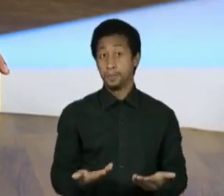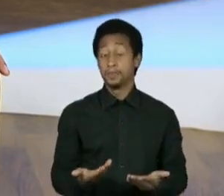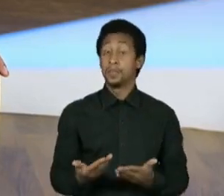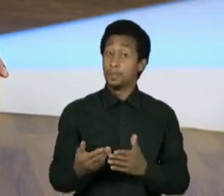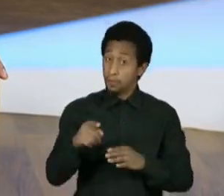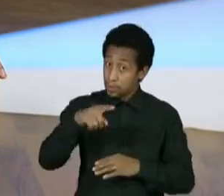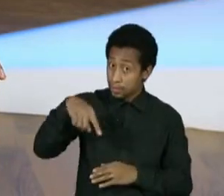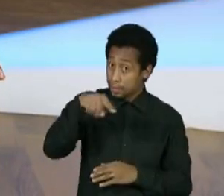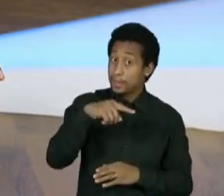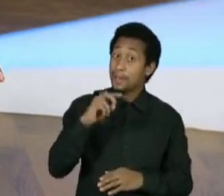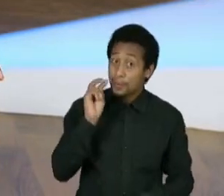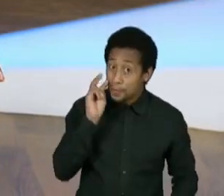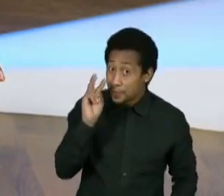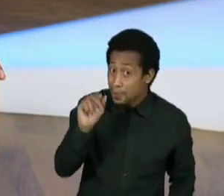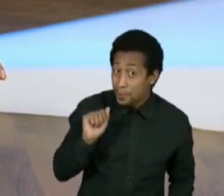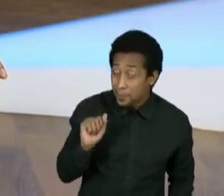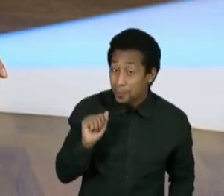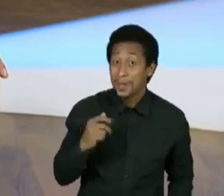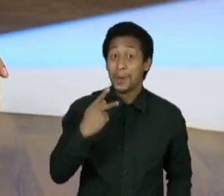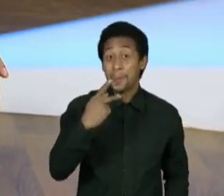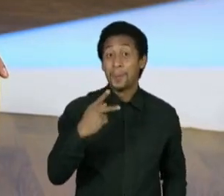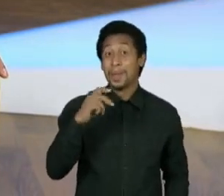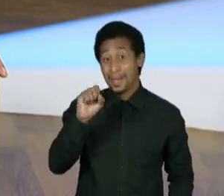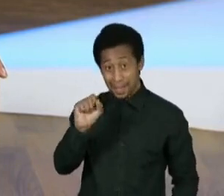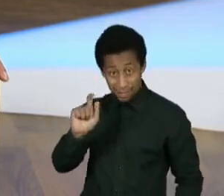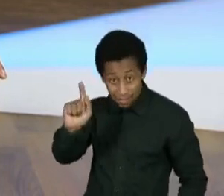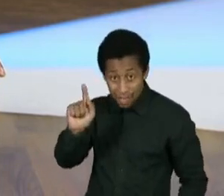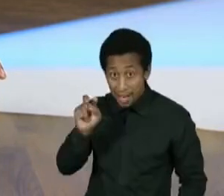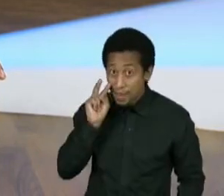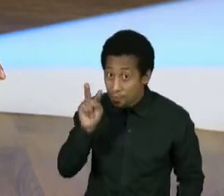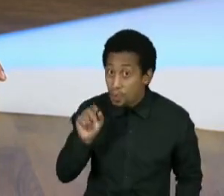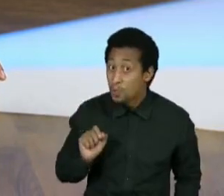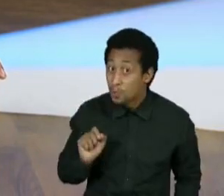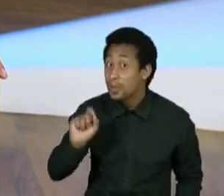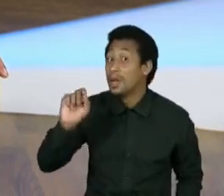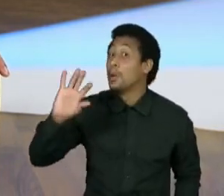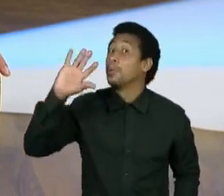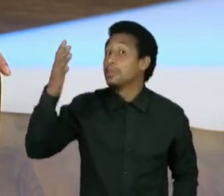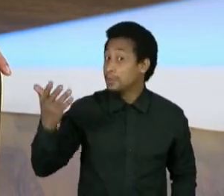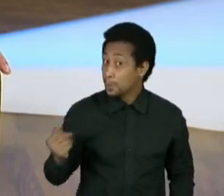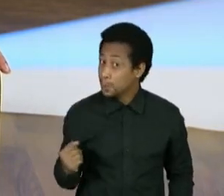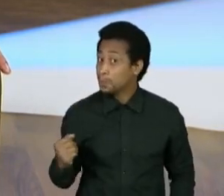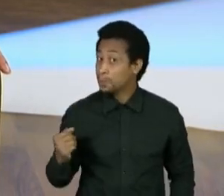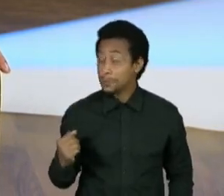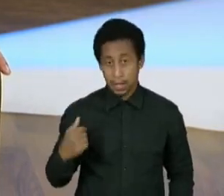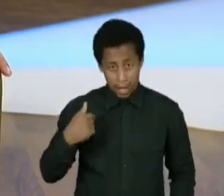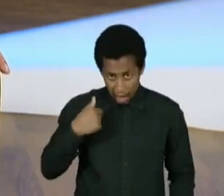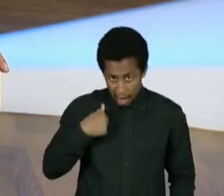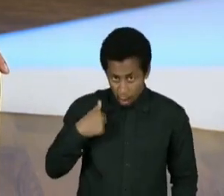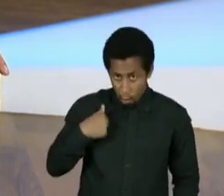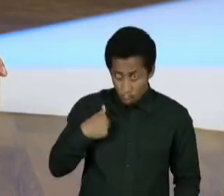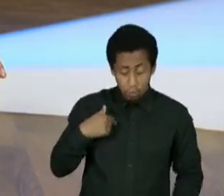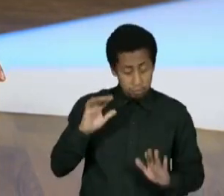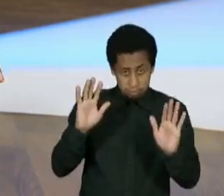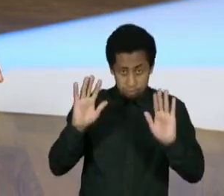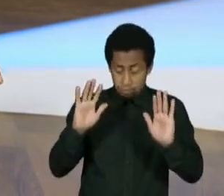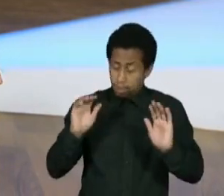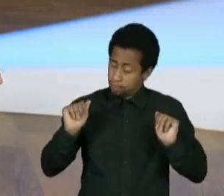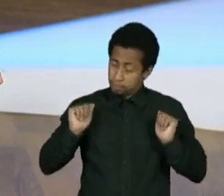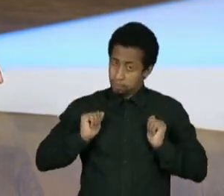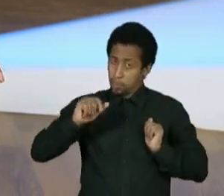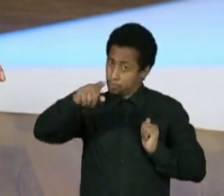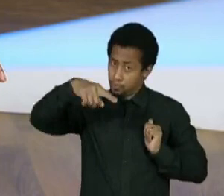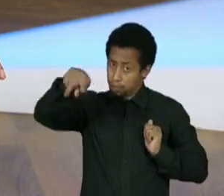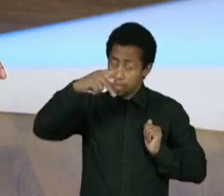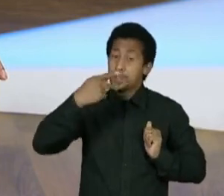Mas vocês viram o que é que aconteceu com o Paris Saint-Germain? Sim. Vocês viram o que é que aconteceu? E não fui eu, foram vocês que falaram, não fui eu.